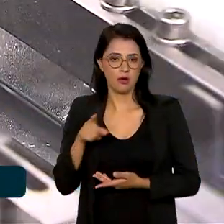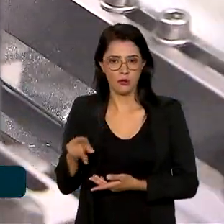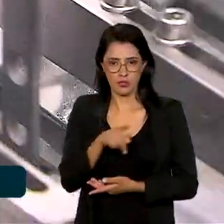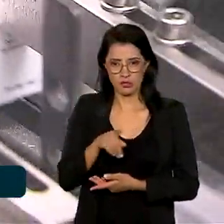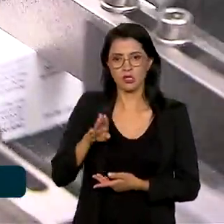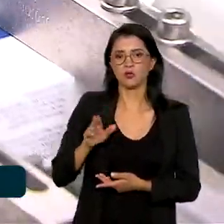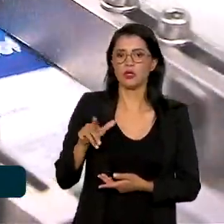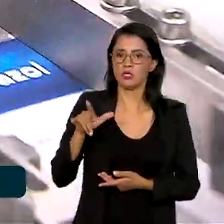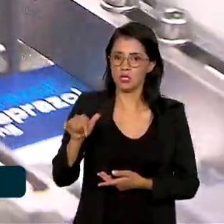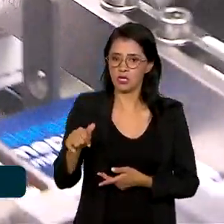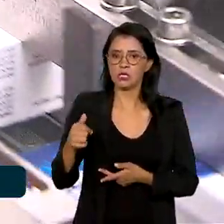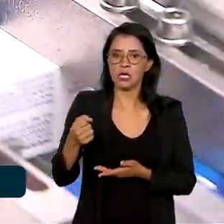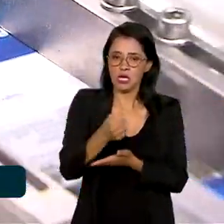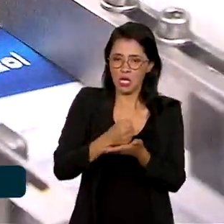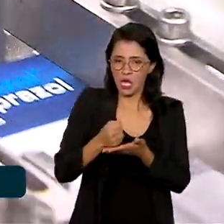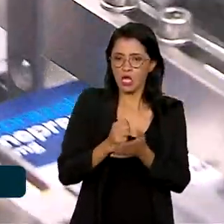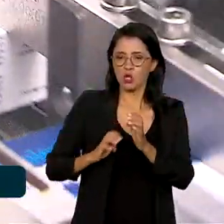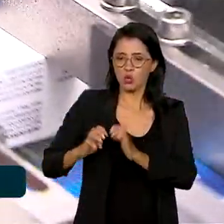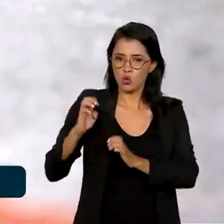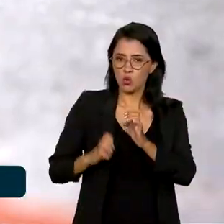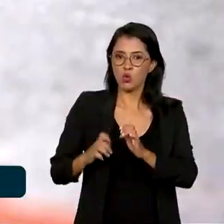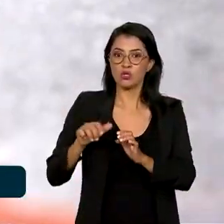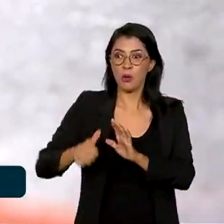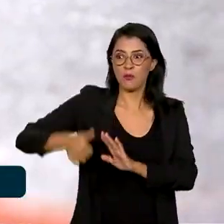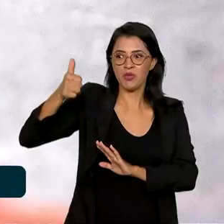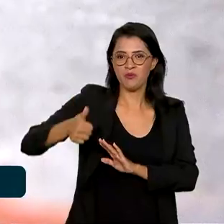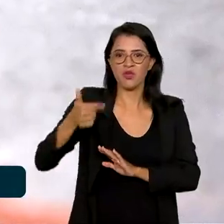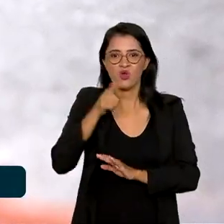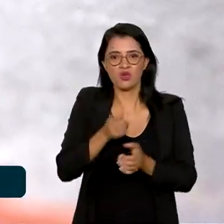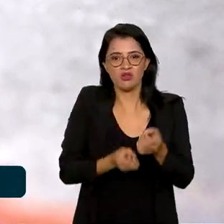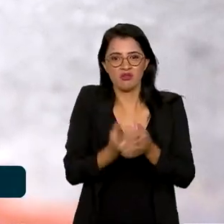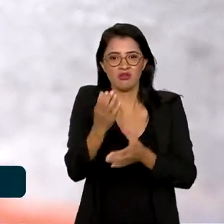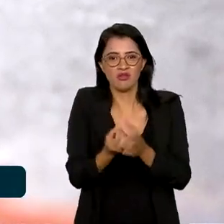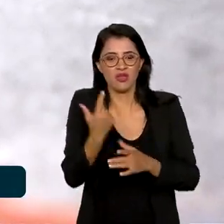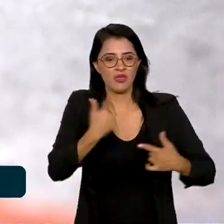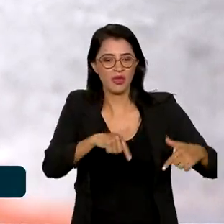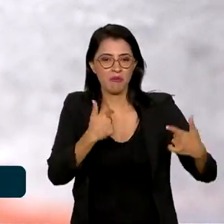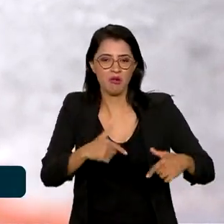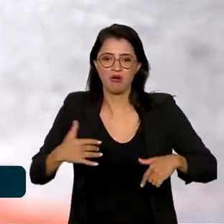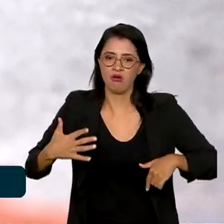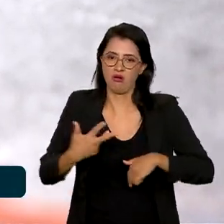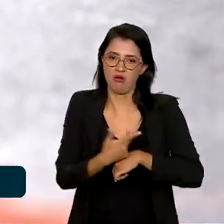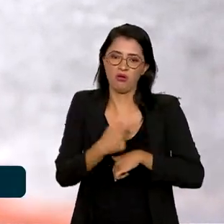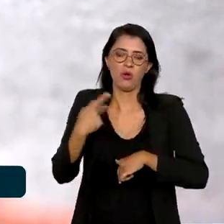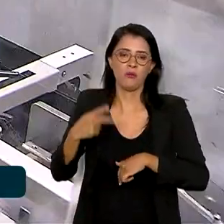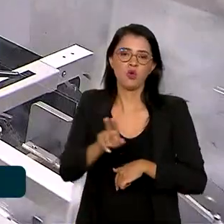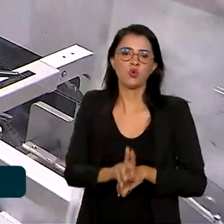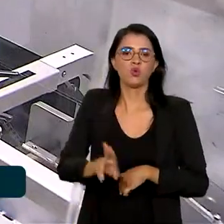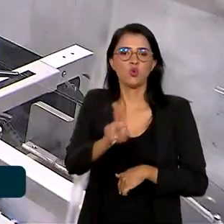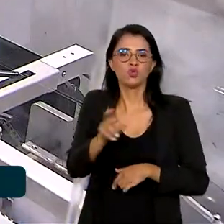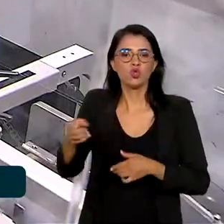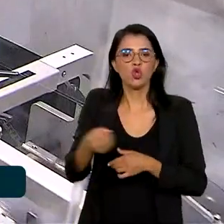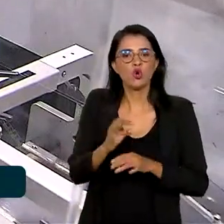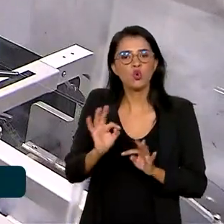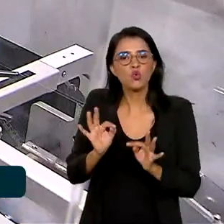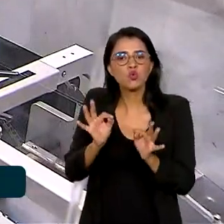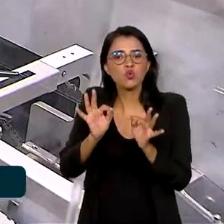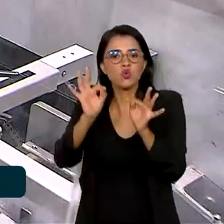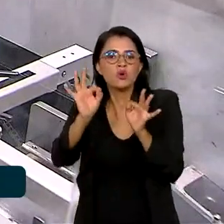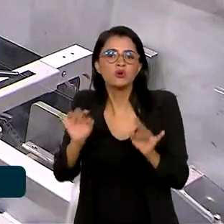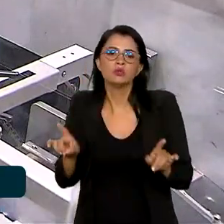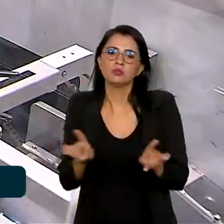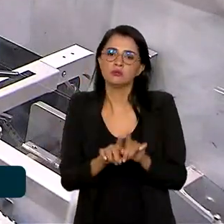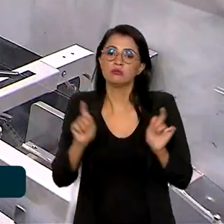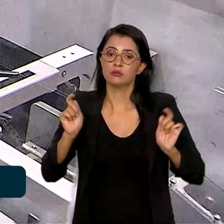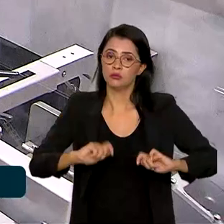de medicamentos desponta como grande gerador de empregos qualificados pelo uso de inovações tecnológicas,